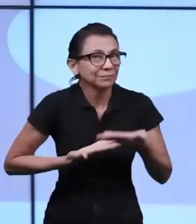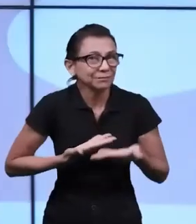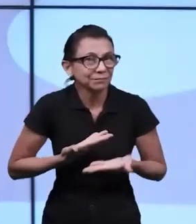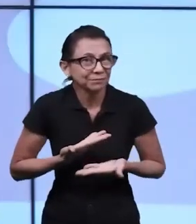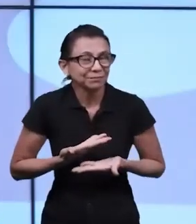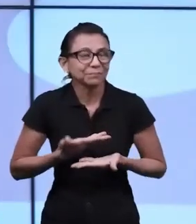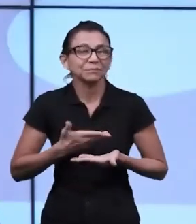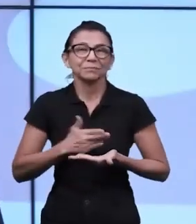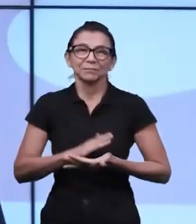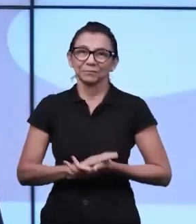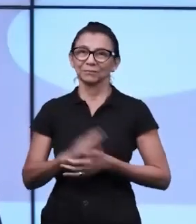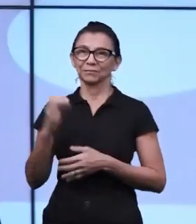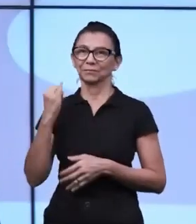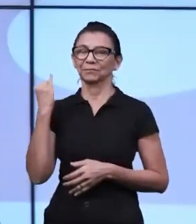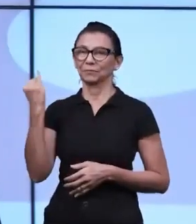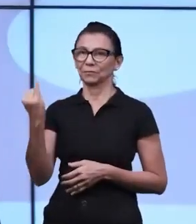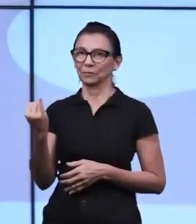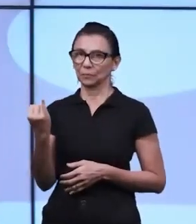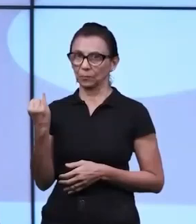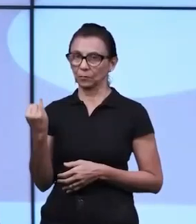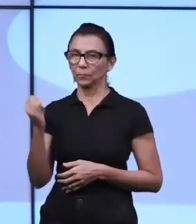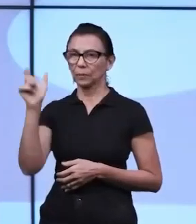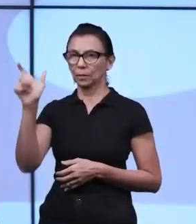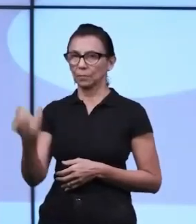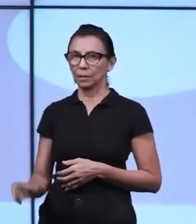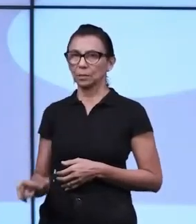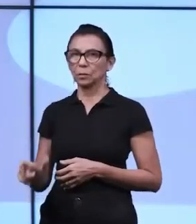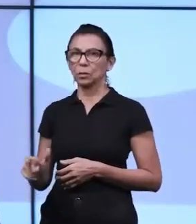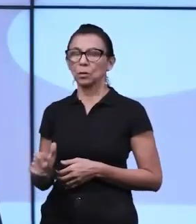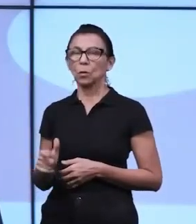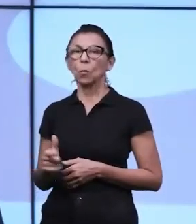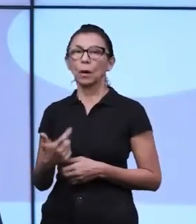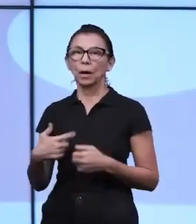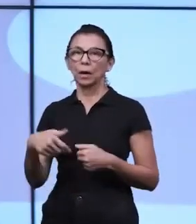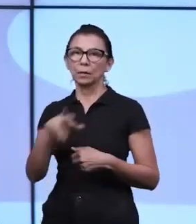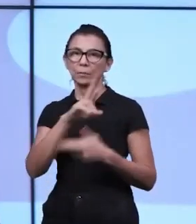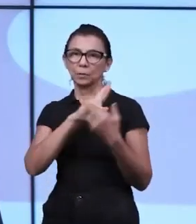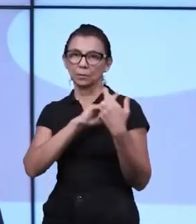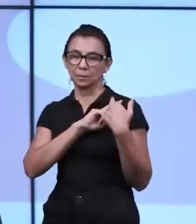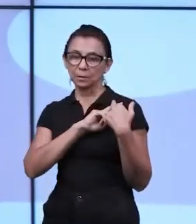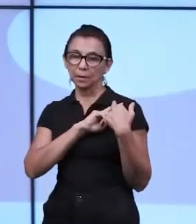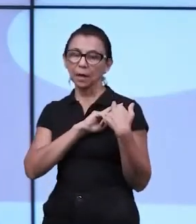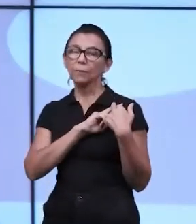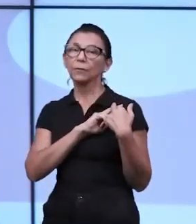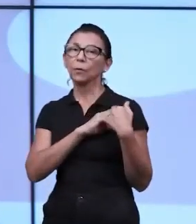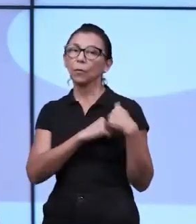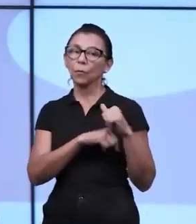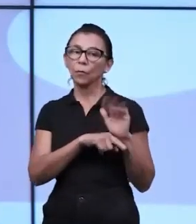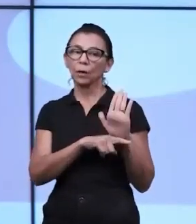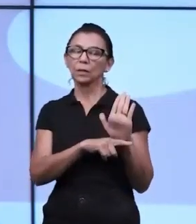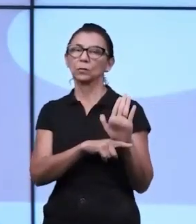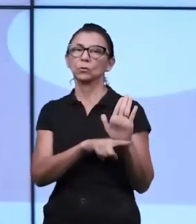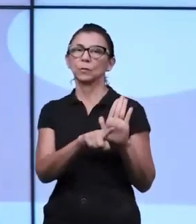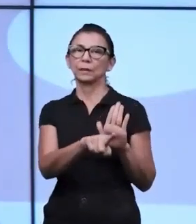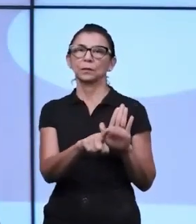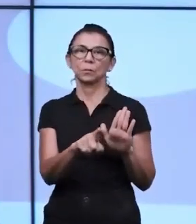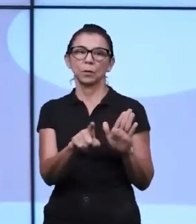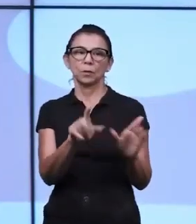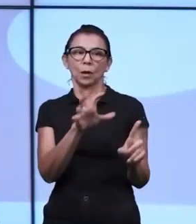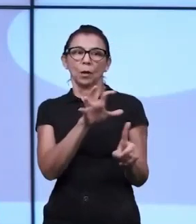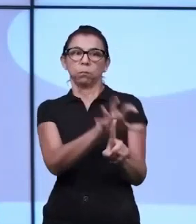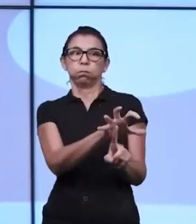esses responsáveis, eles tenham um autocontrole emocional para que ajude a criança também. Para que ela não se sinta